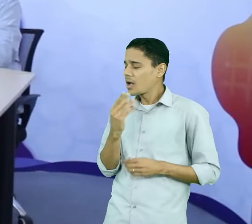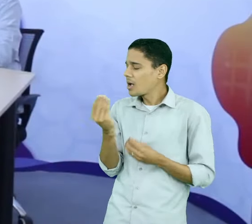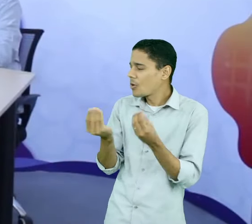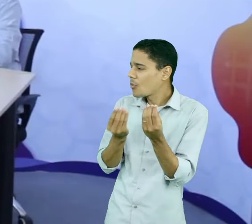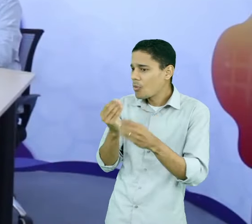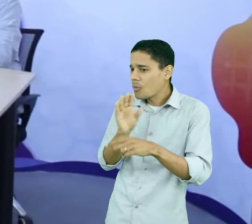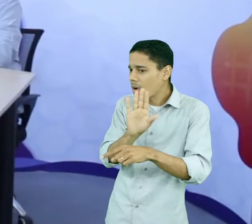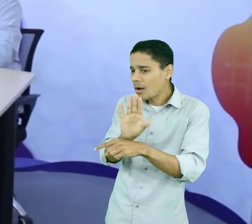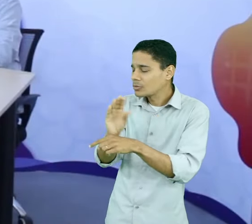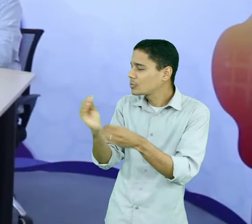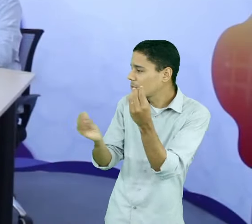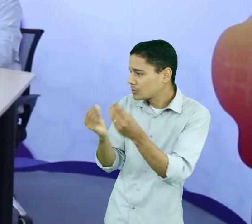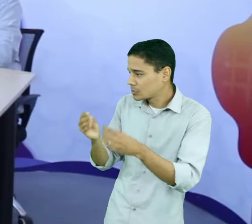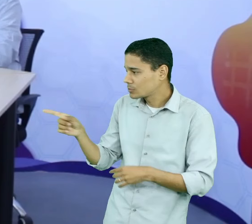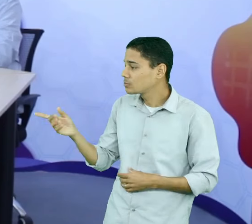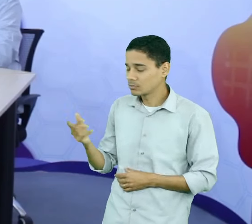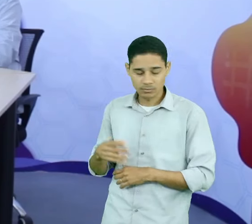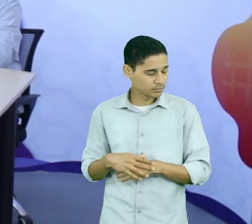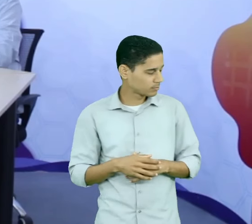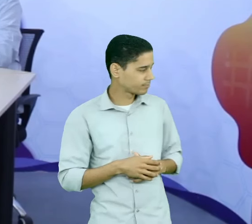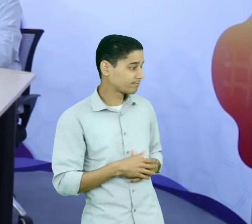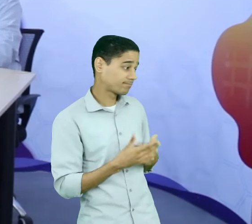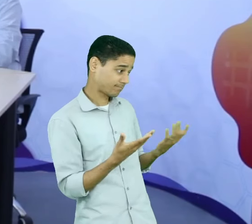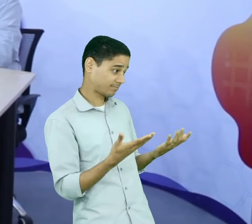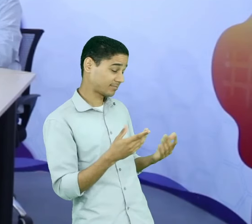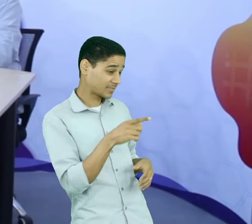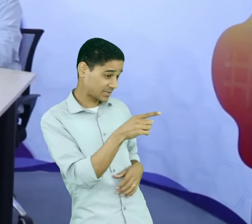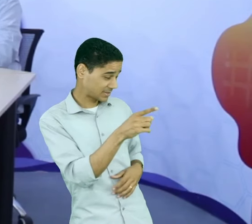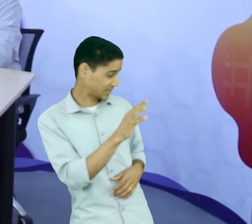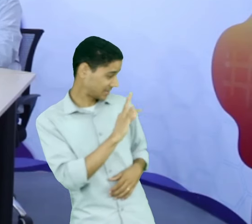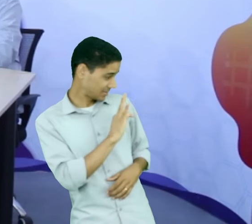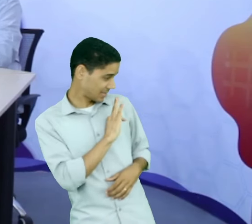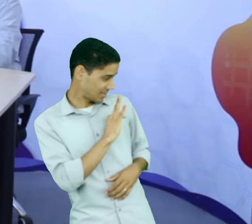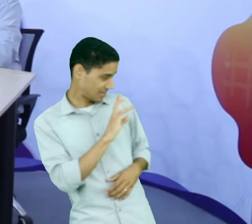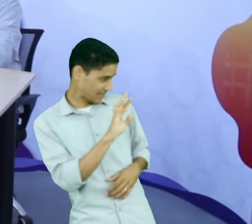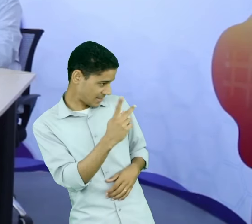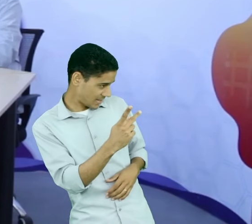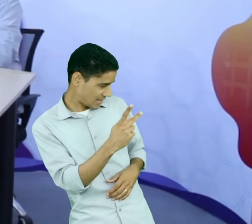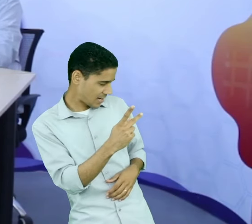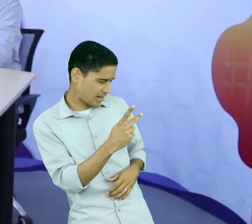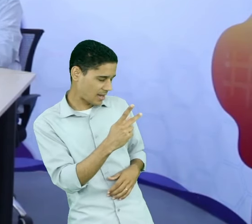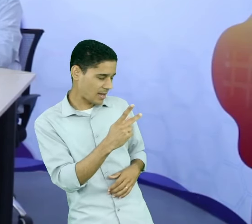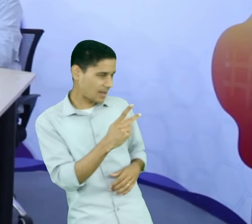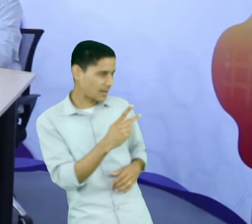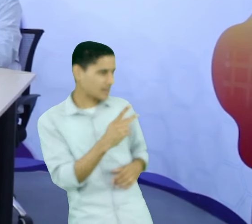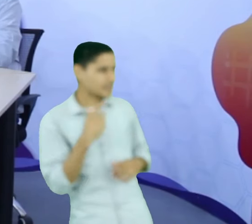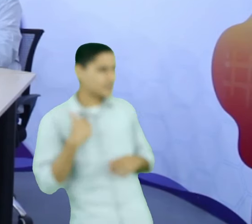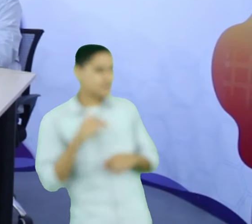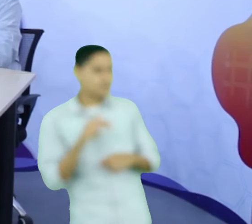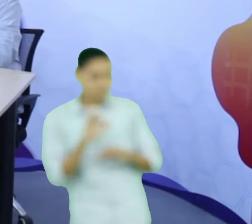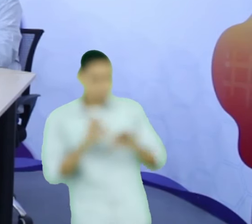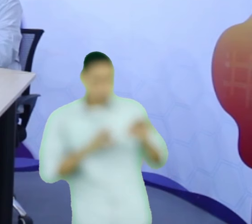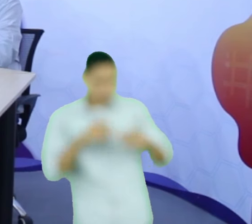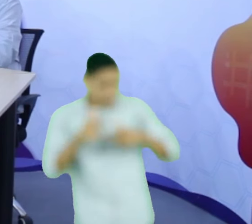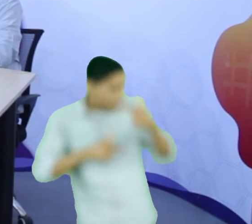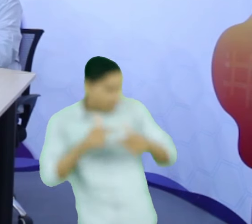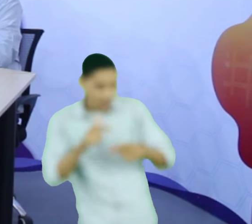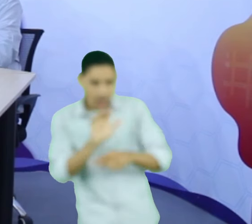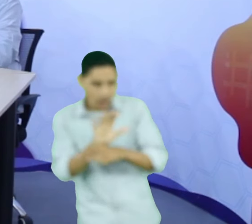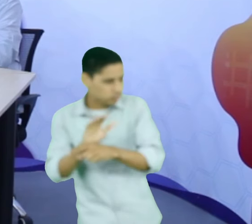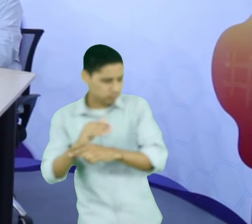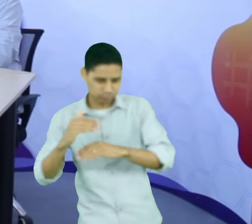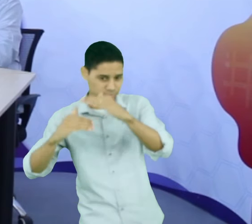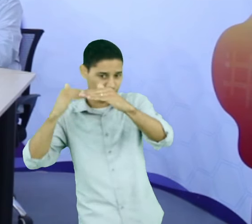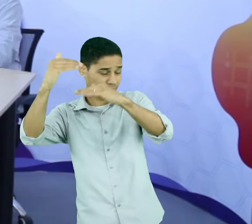atuação é muito ampla quando a gente pensa em gestão de carreiras. Por quê? Como eu